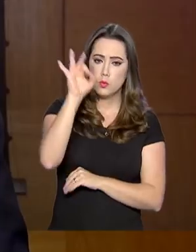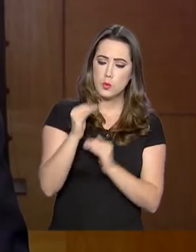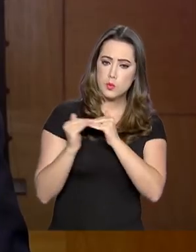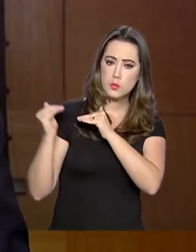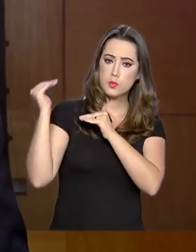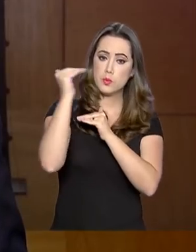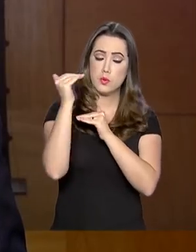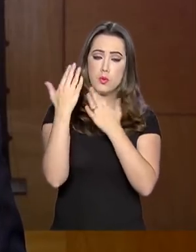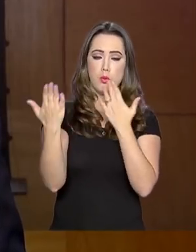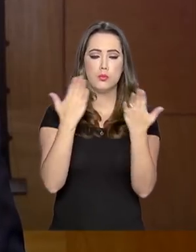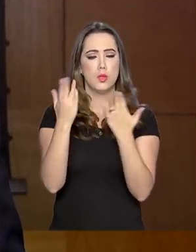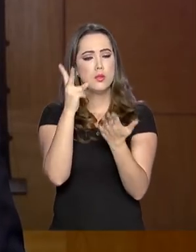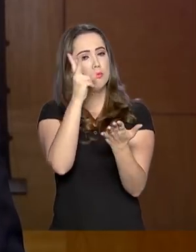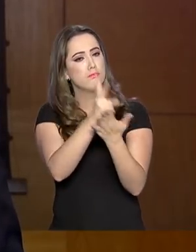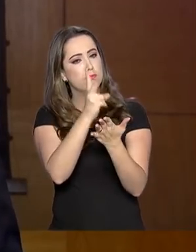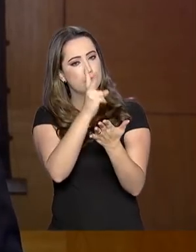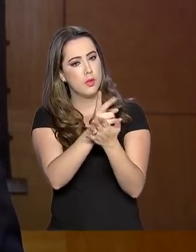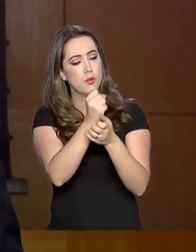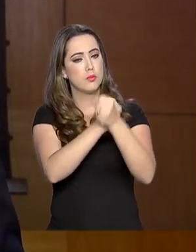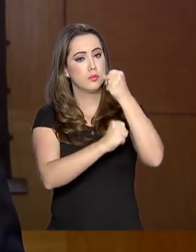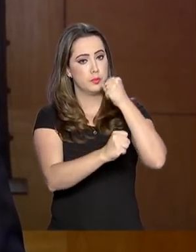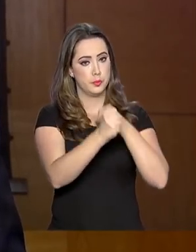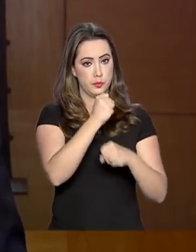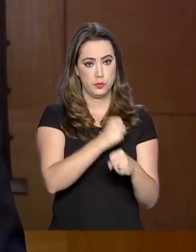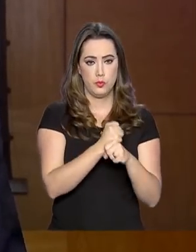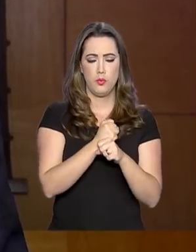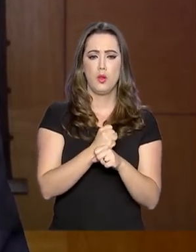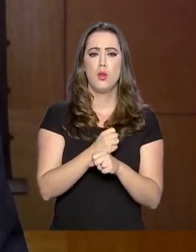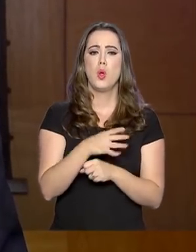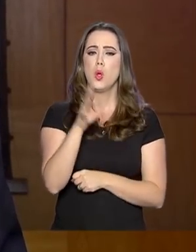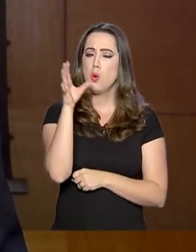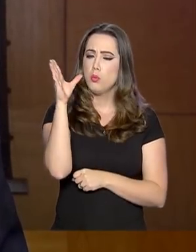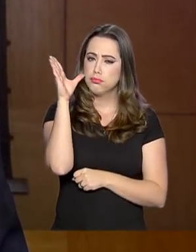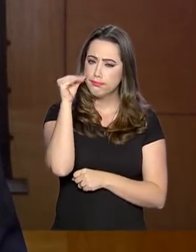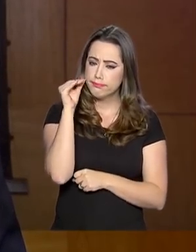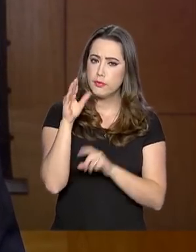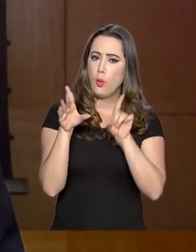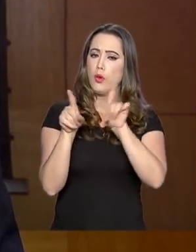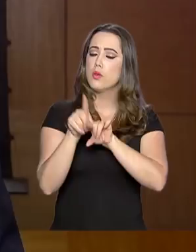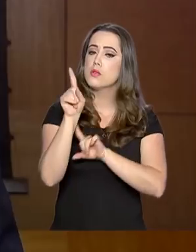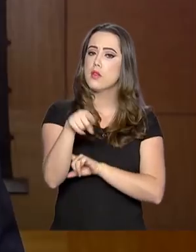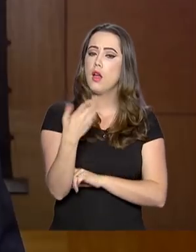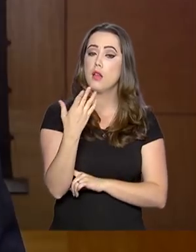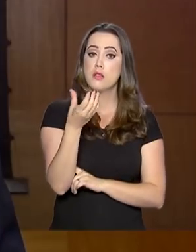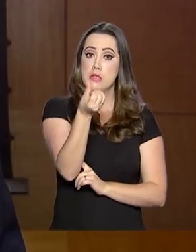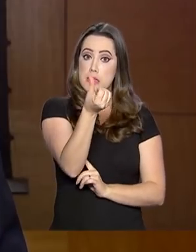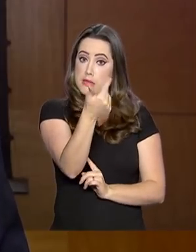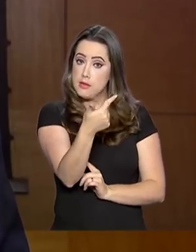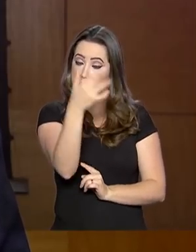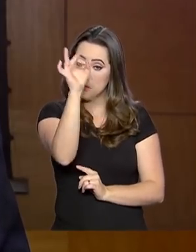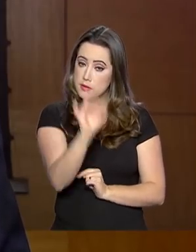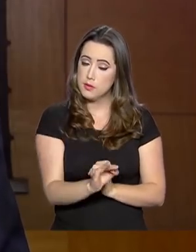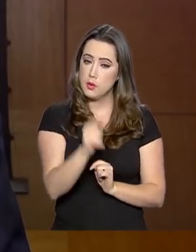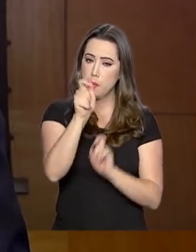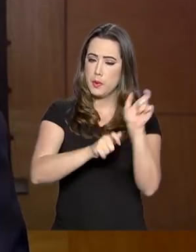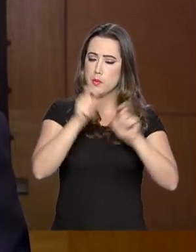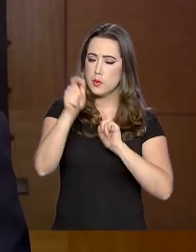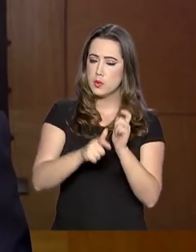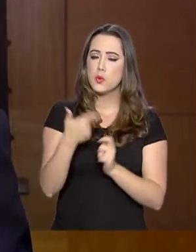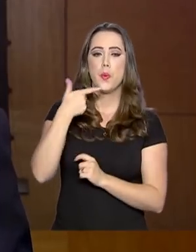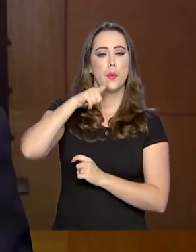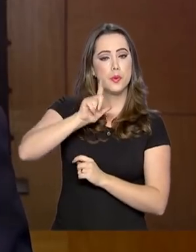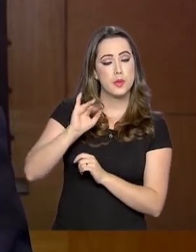superior ao mesmo período do ano passado. E uma curiosidade, 62% das pessoas que